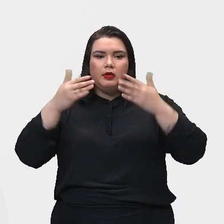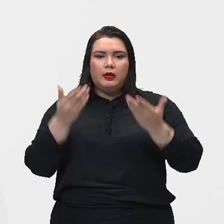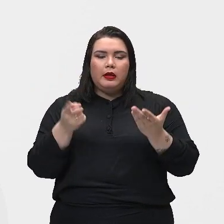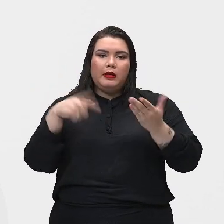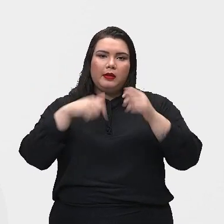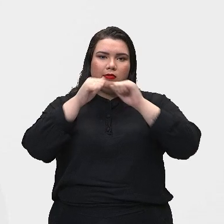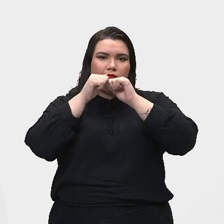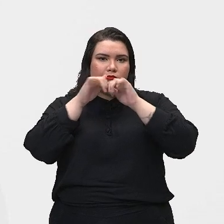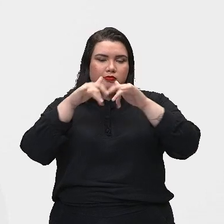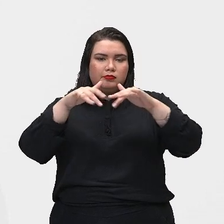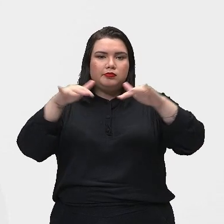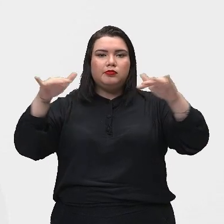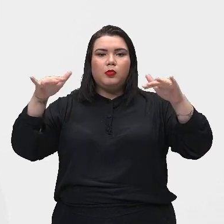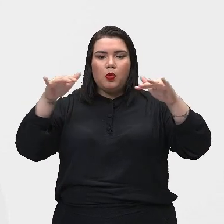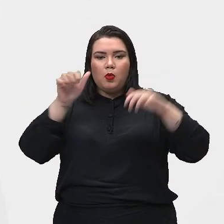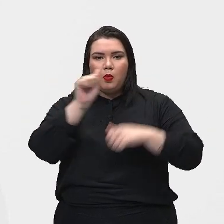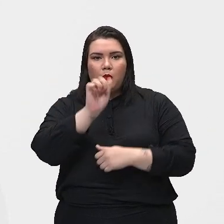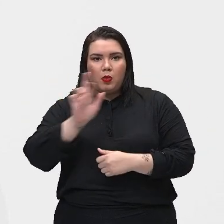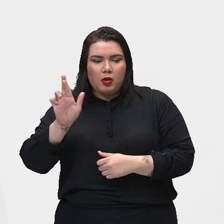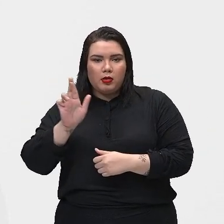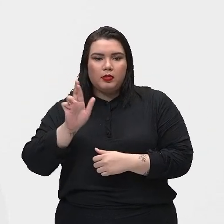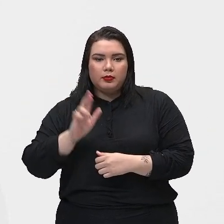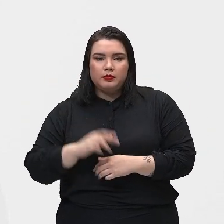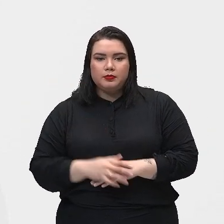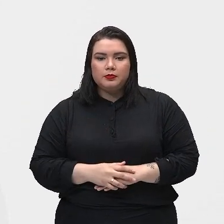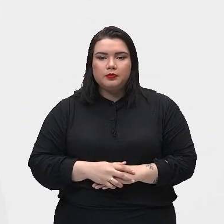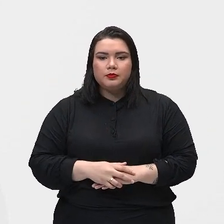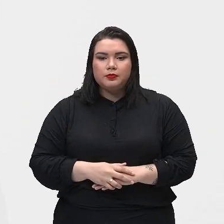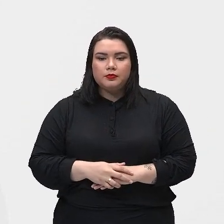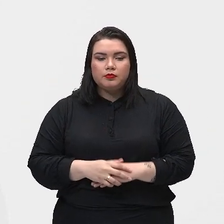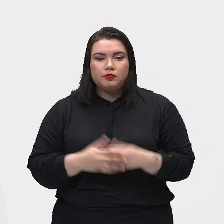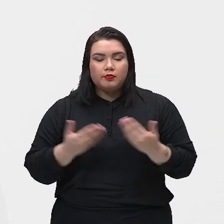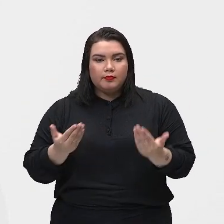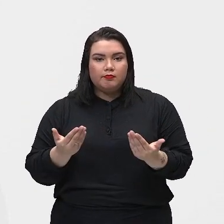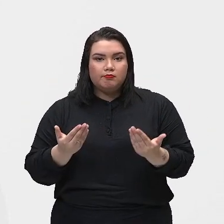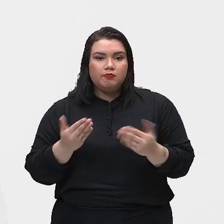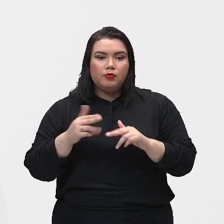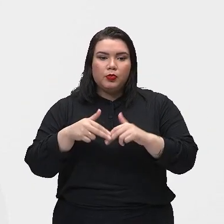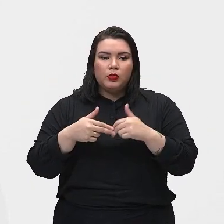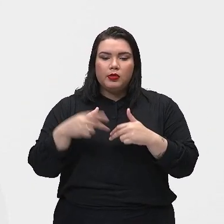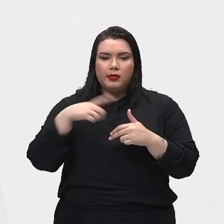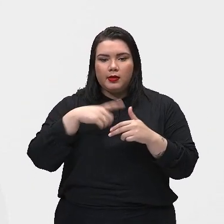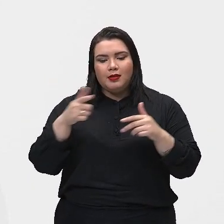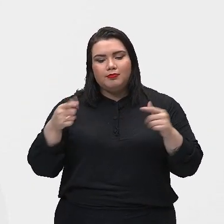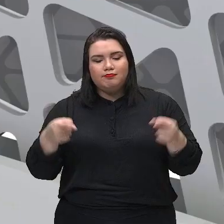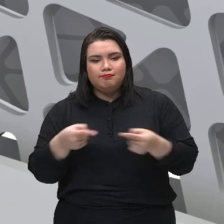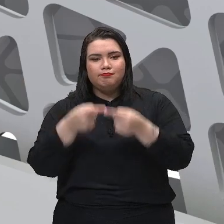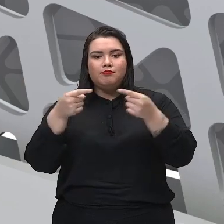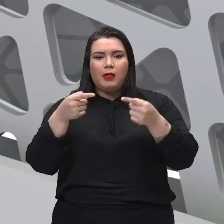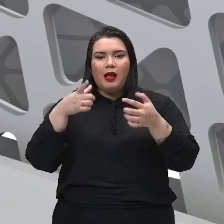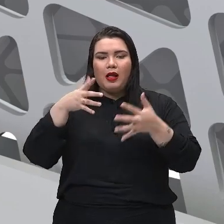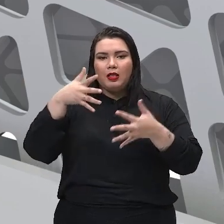dispersão dos poluentes aí no ambiente, e isso acaba interferindo também nas